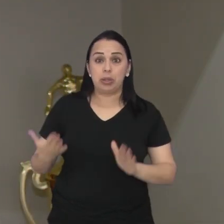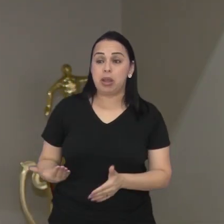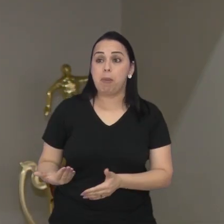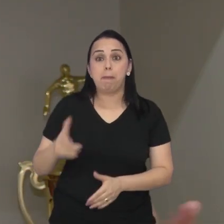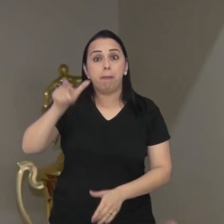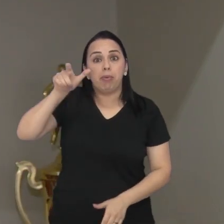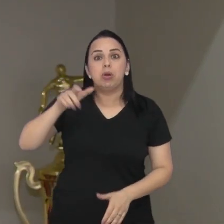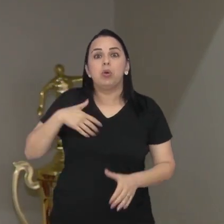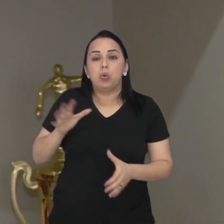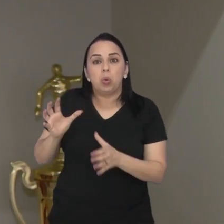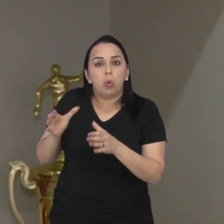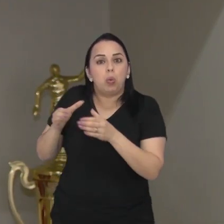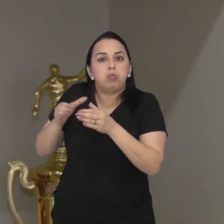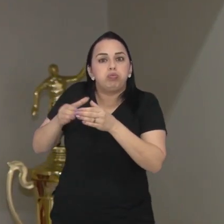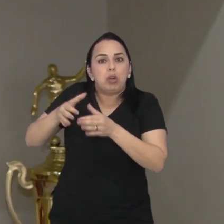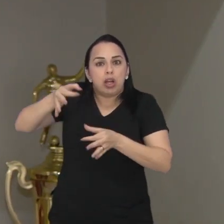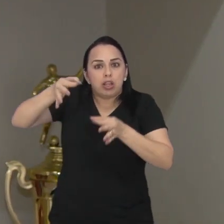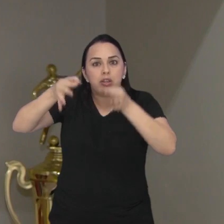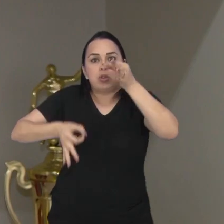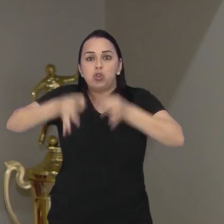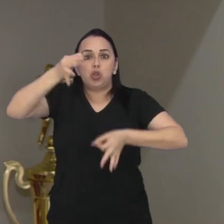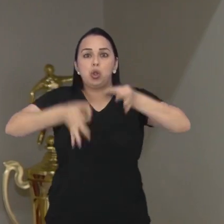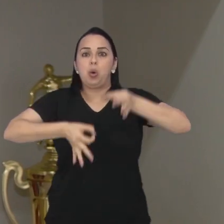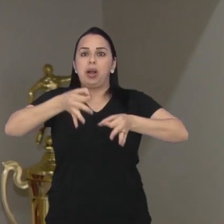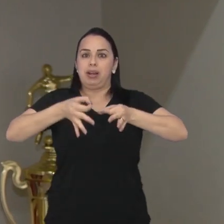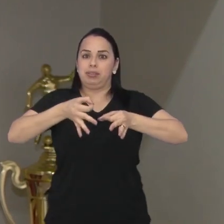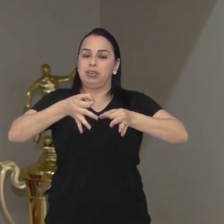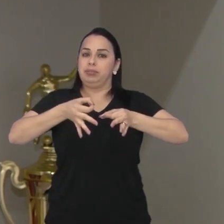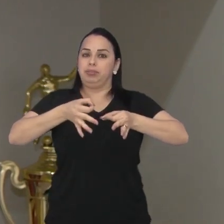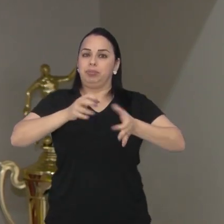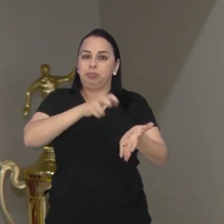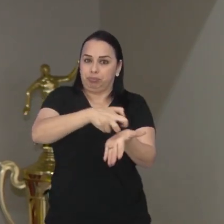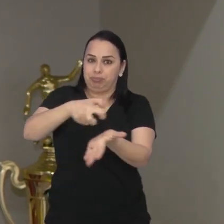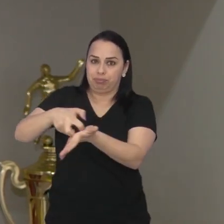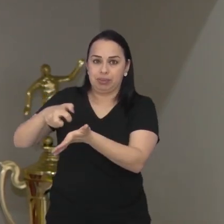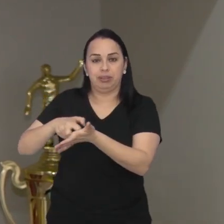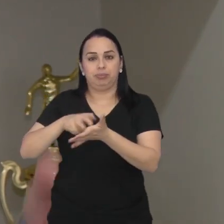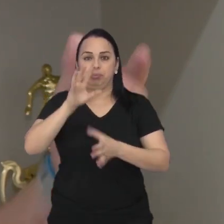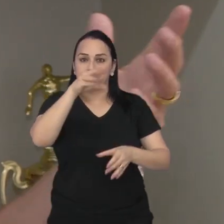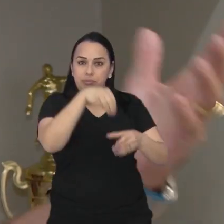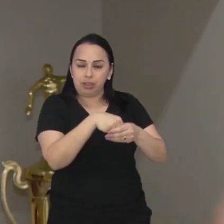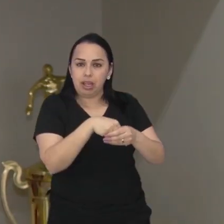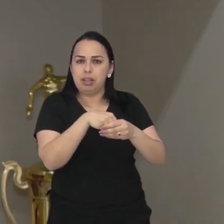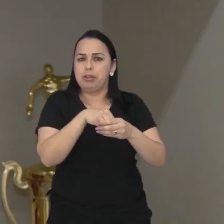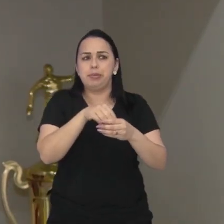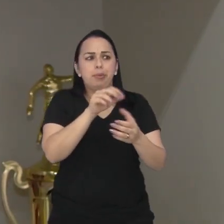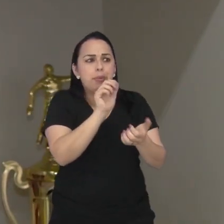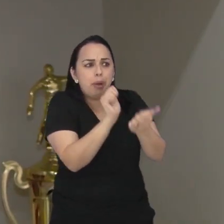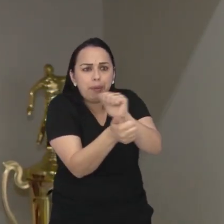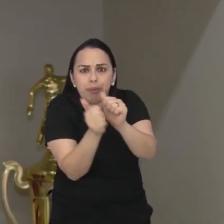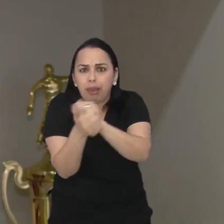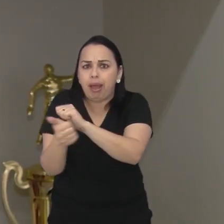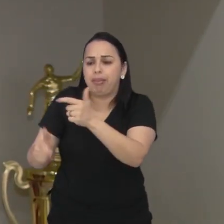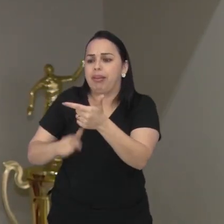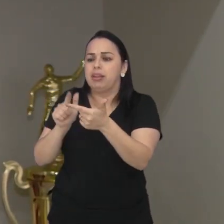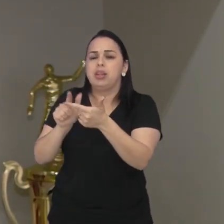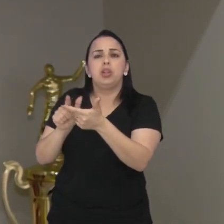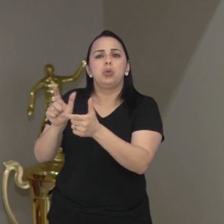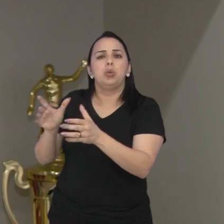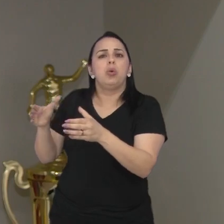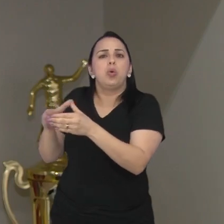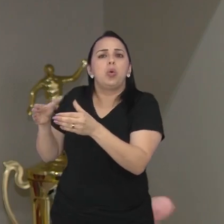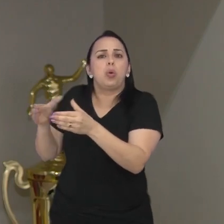que pudesse julgar e aplicar as punições, seja nos clubes ou nos atletas, nos